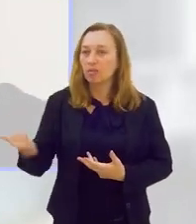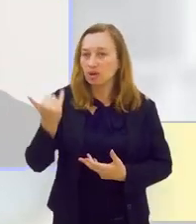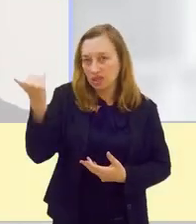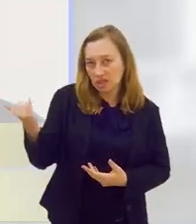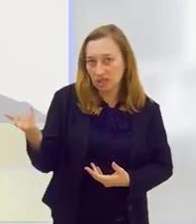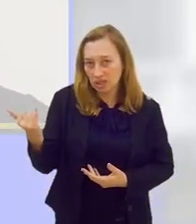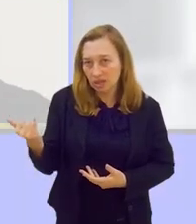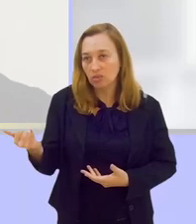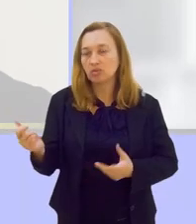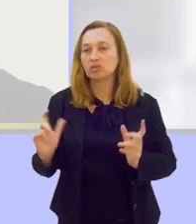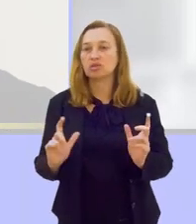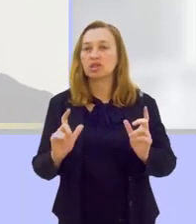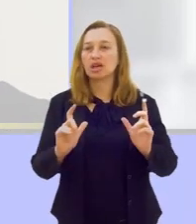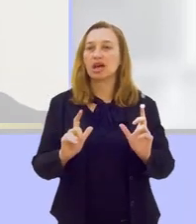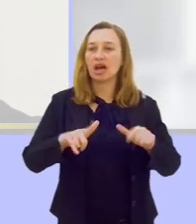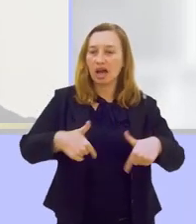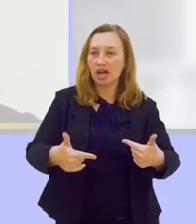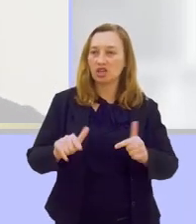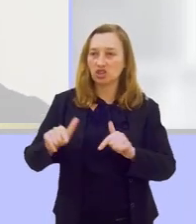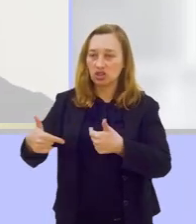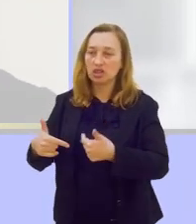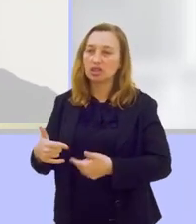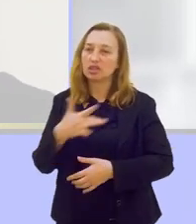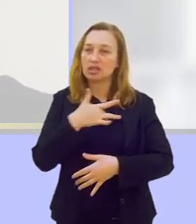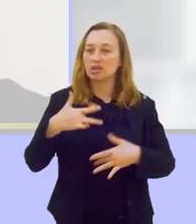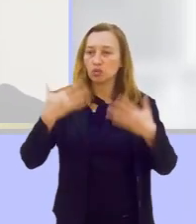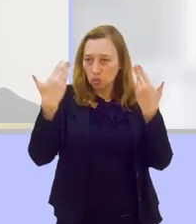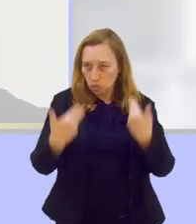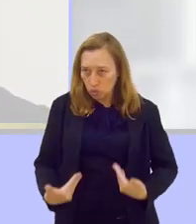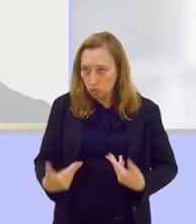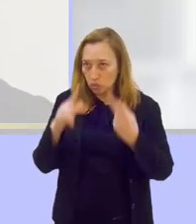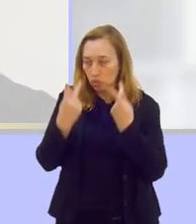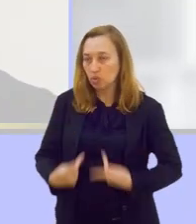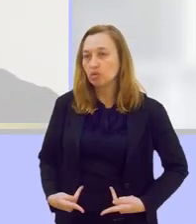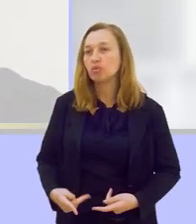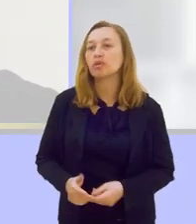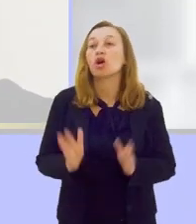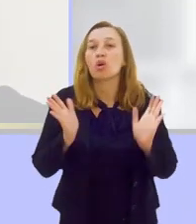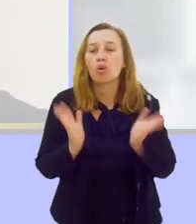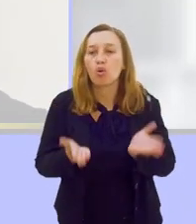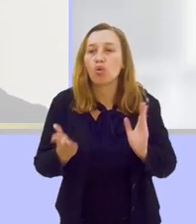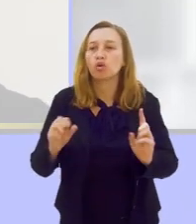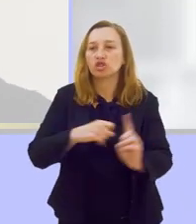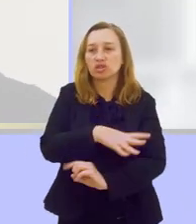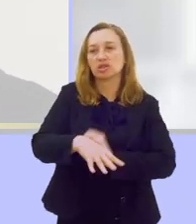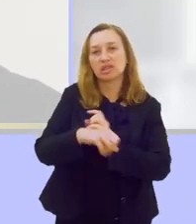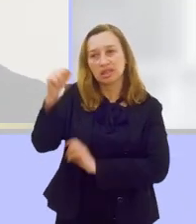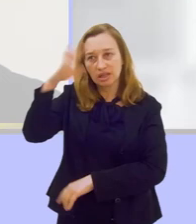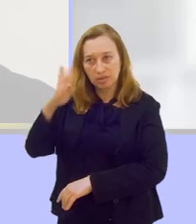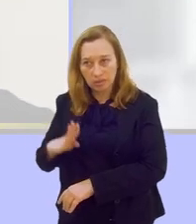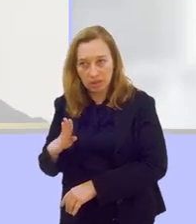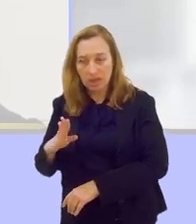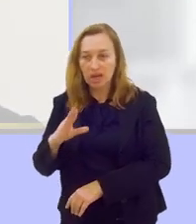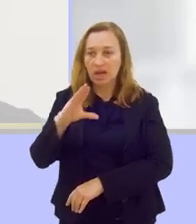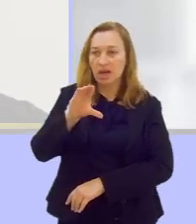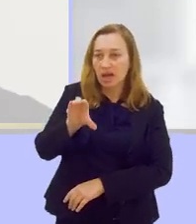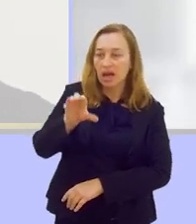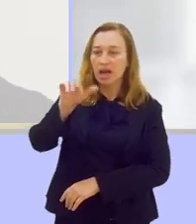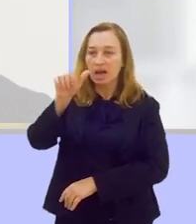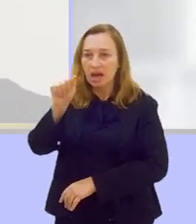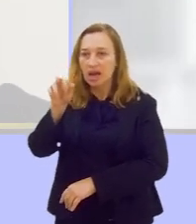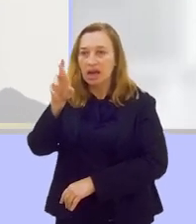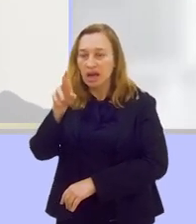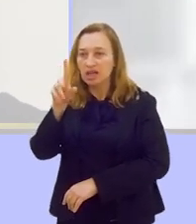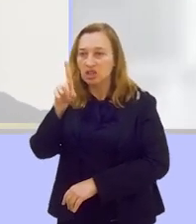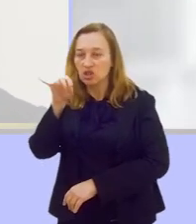Hoje, a Sociedade Brasileira de Cardiologia indica 3 a 4 vezes na semana uma atividade